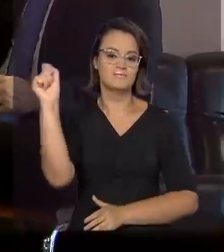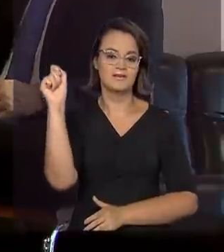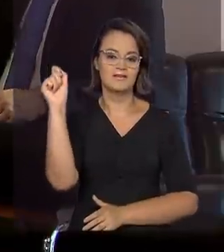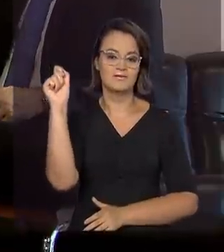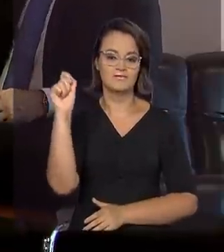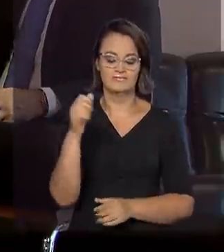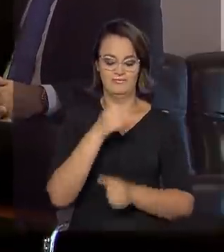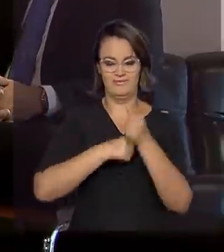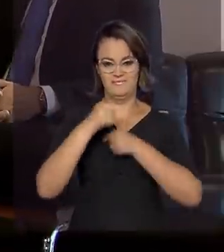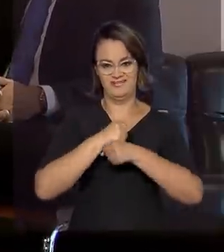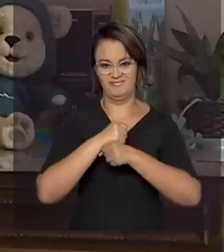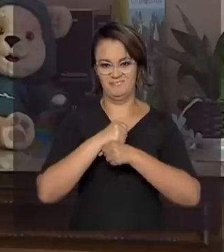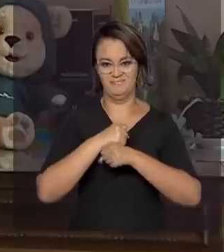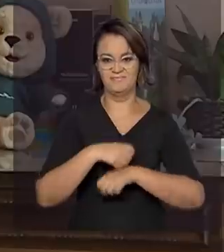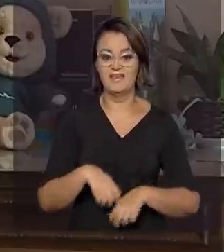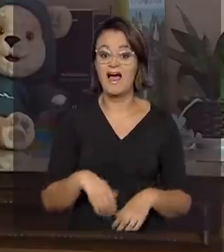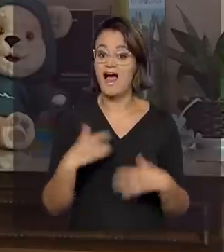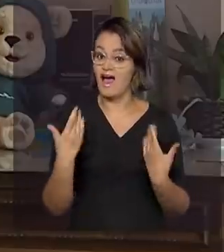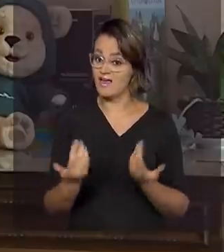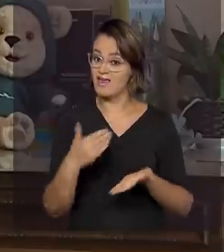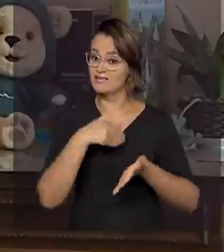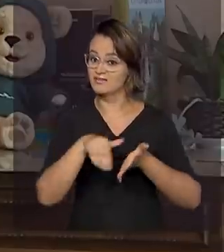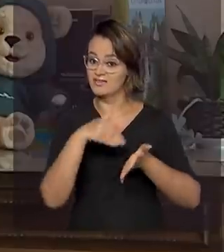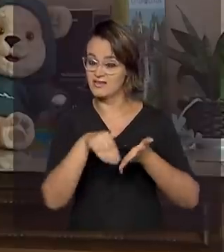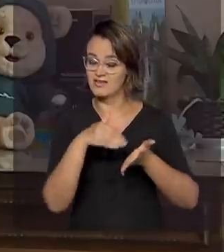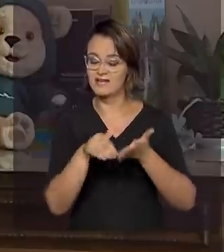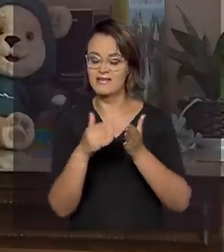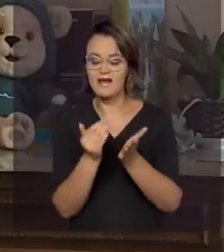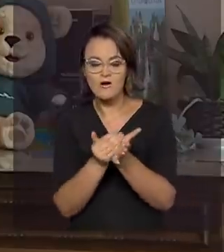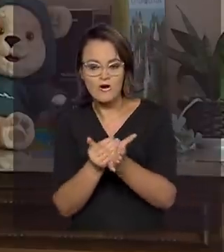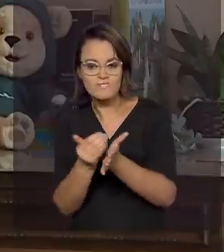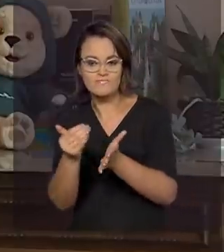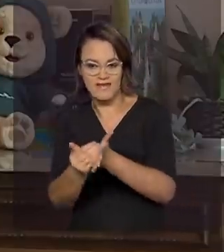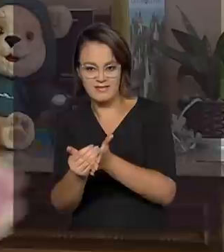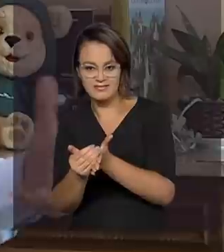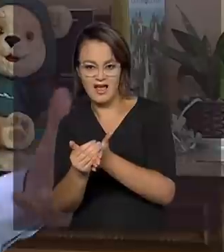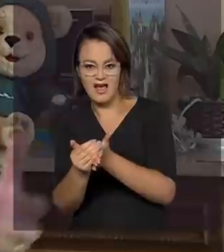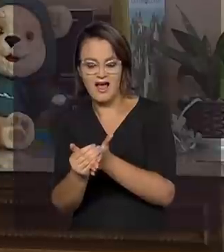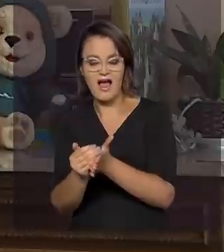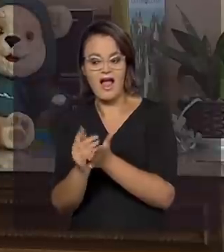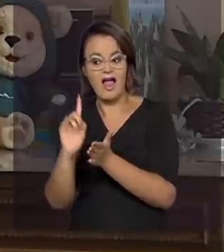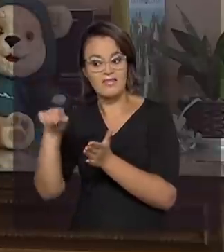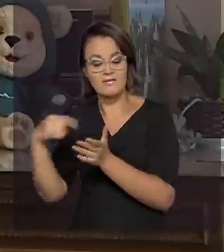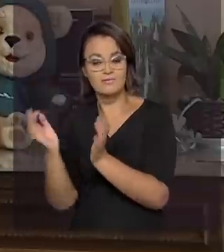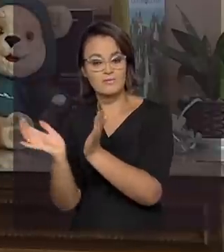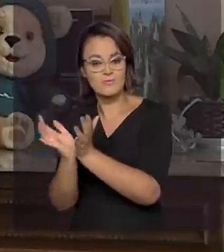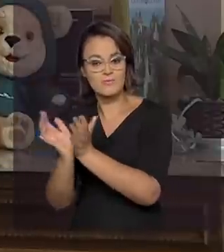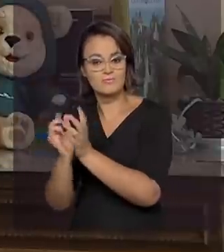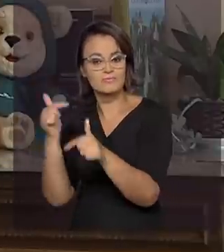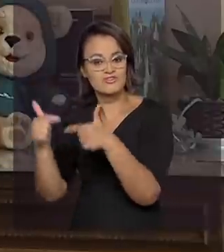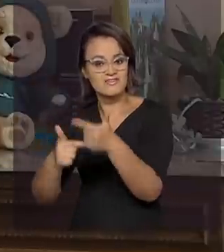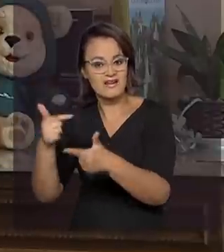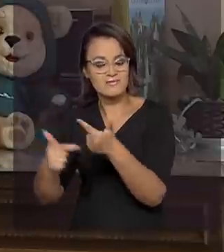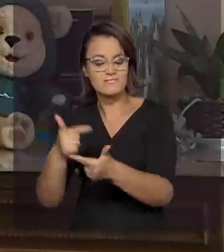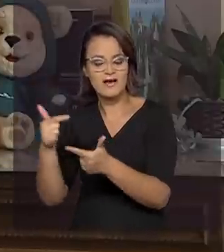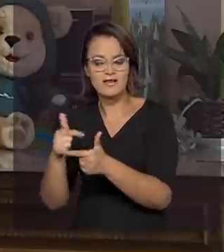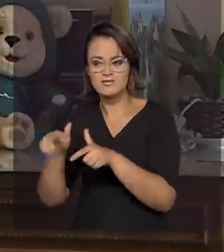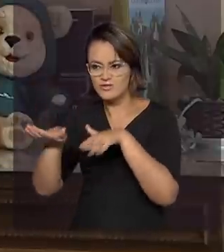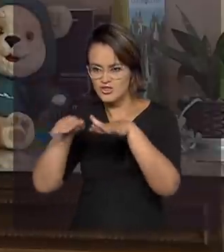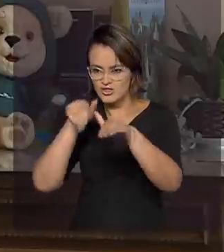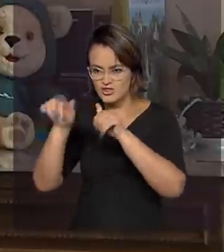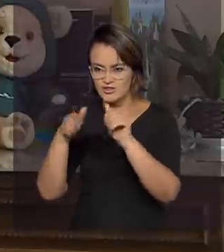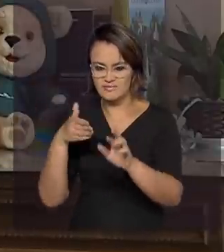2019. Então, a Secretaria nasce e, em seguida, num grupo de trabalho que reuniu